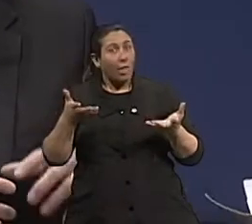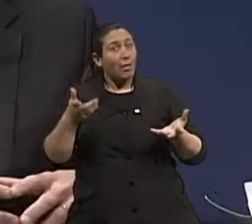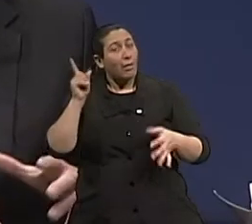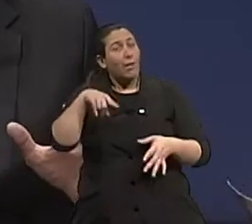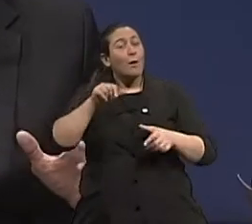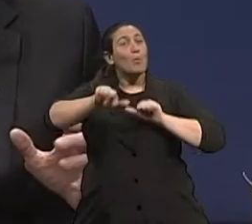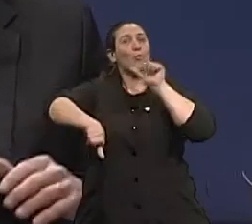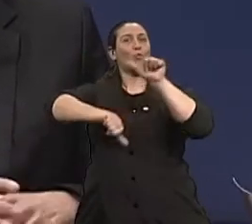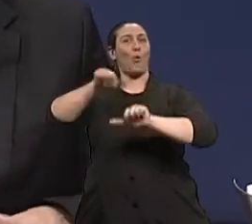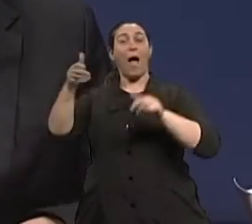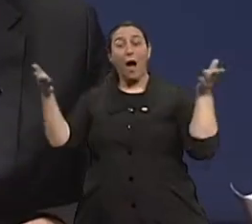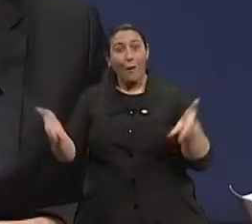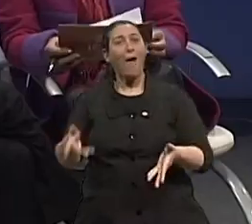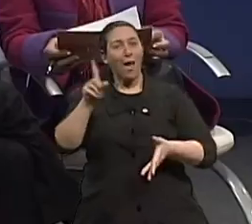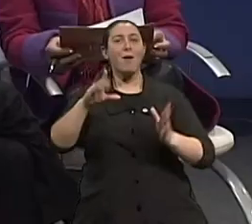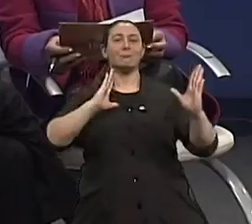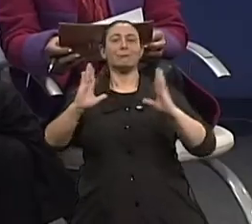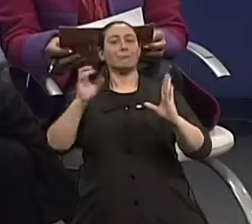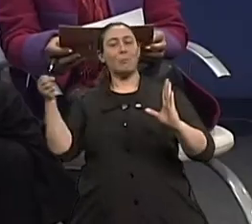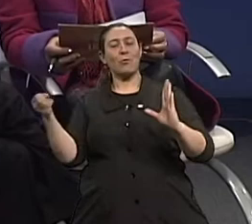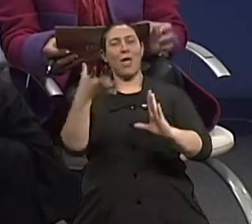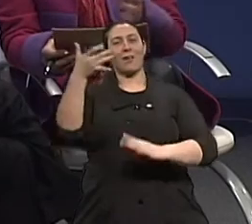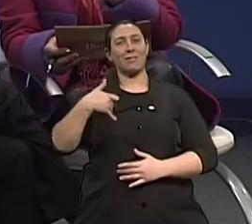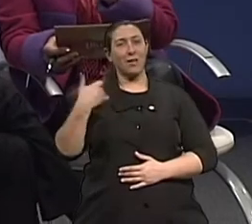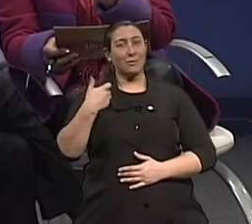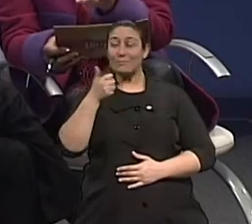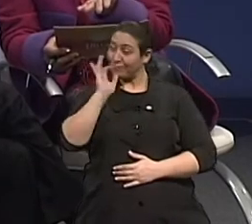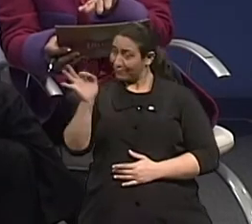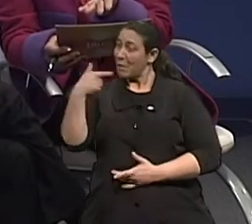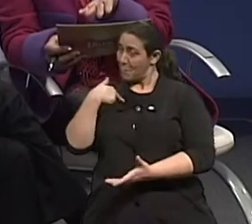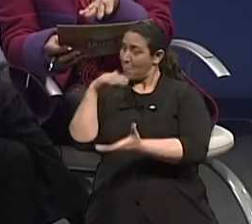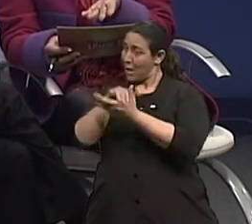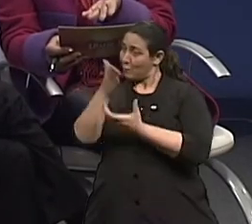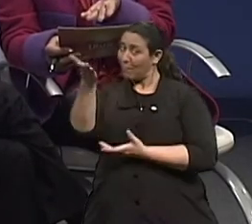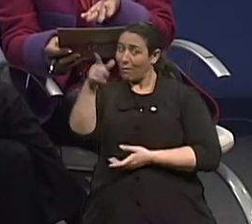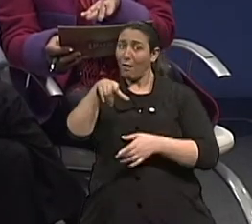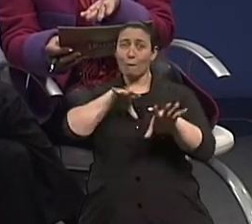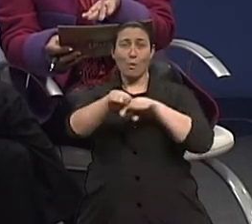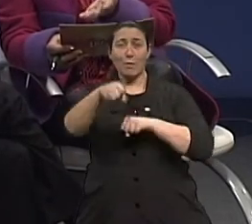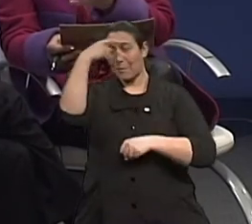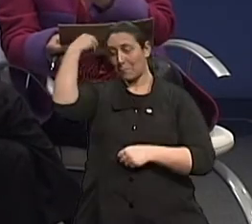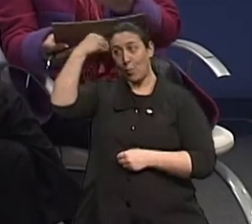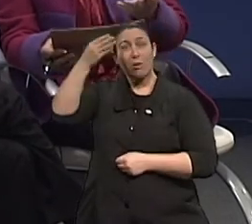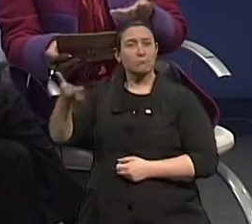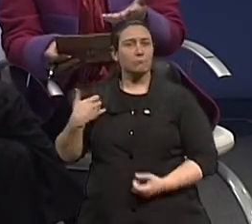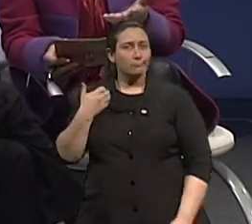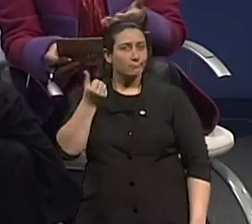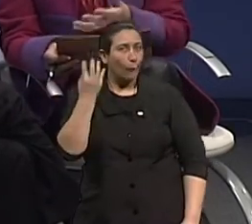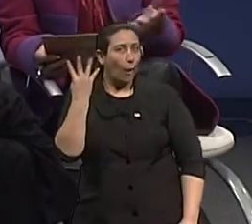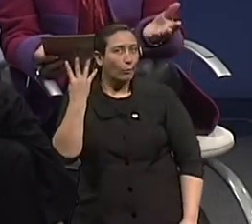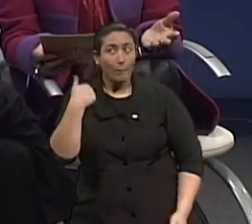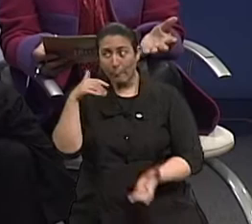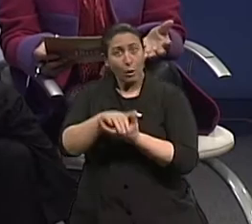dessa moderna idade. Claro. Quero mandar um beijo para o meu marido, Arines, que está se formando em psicologia agora. Parabéns. 64